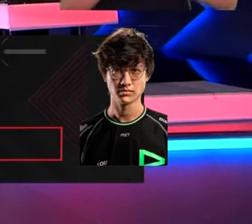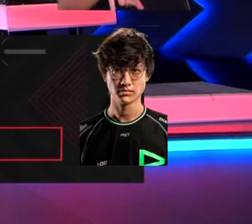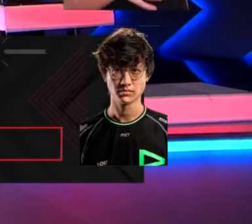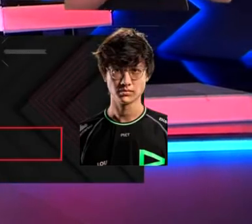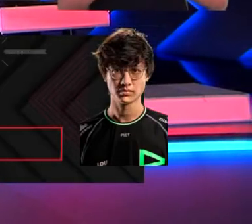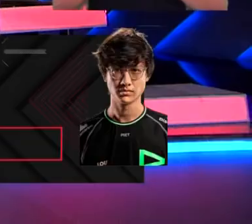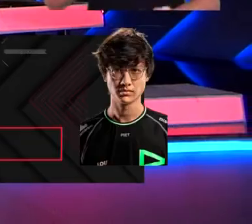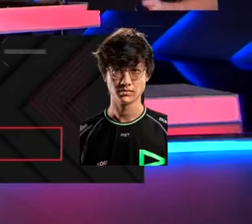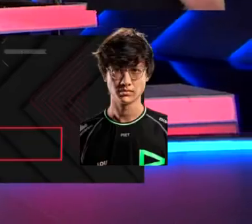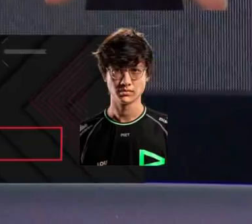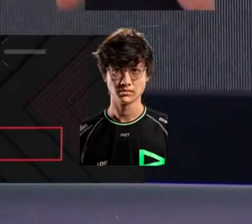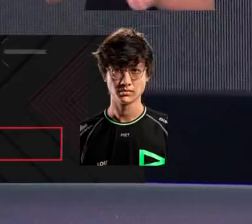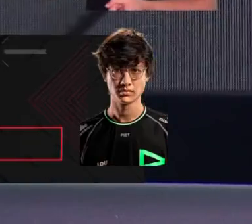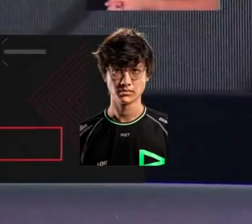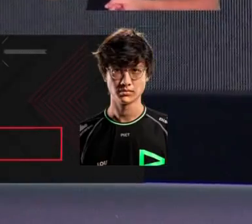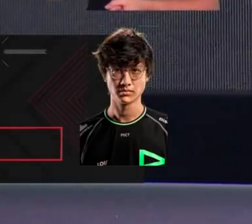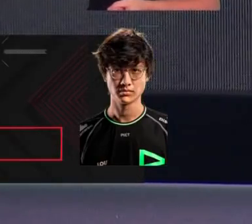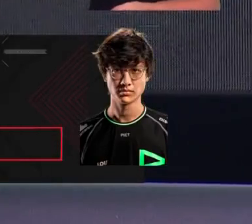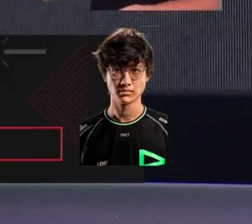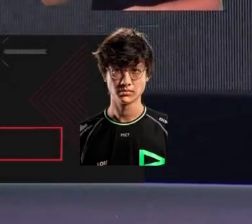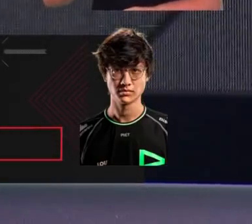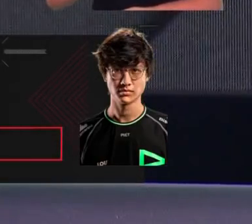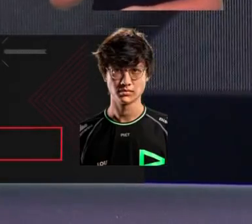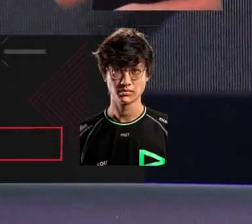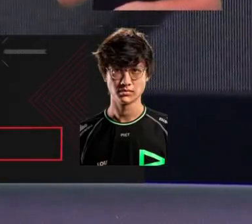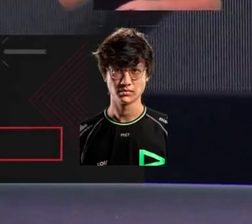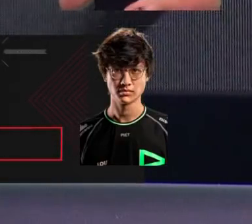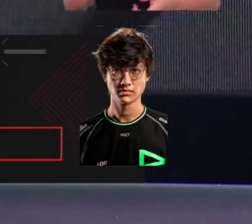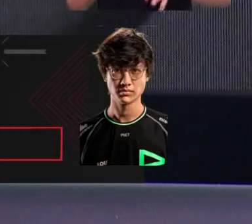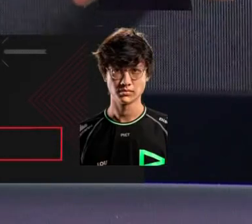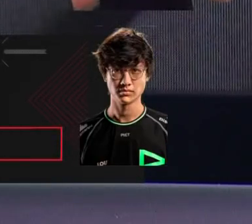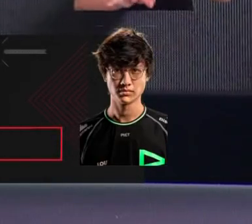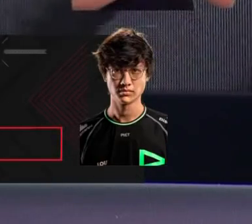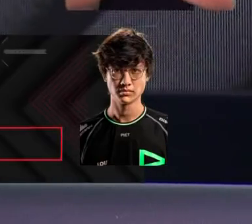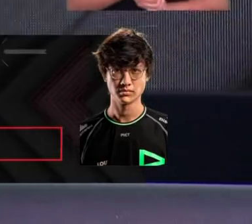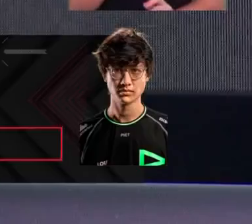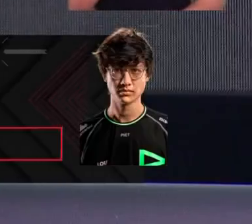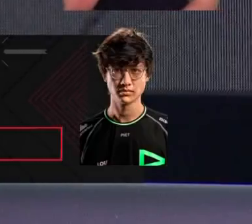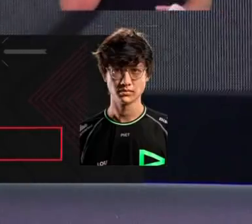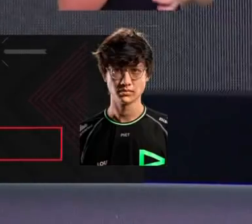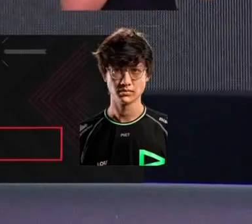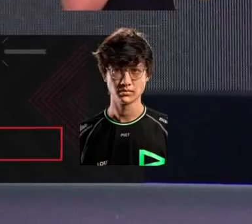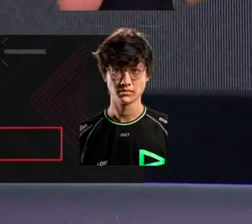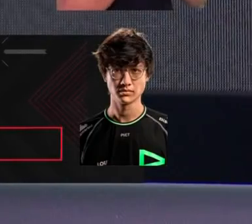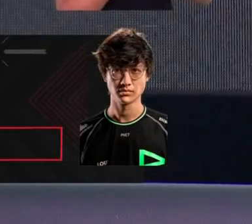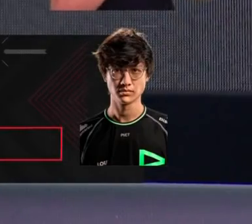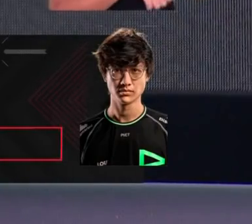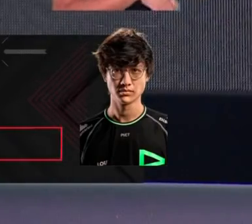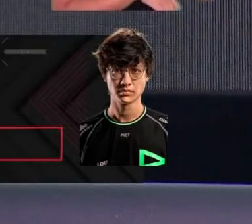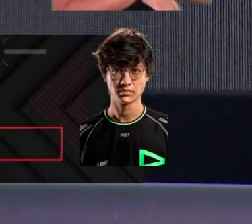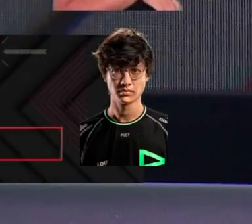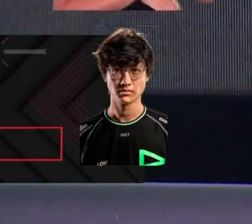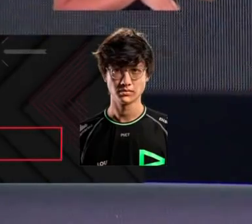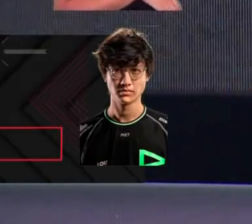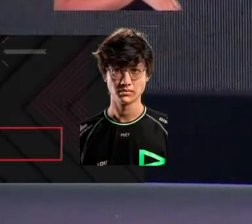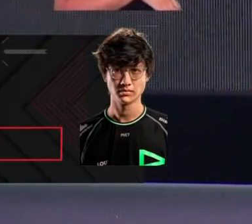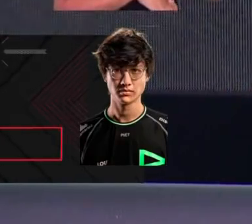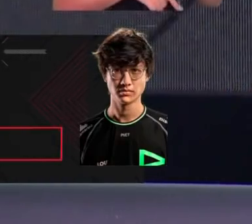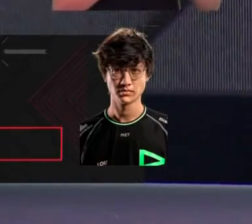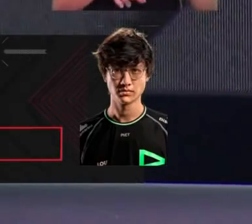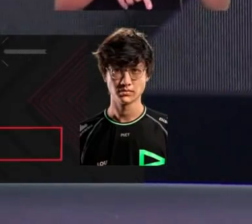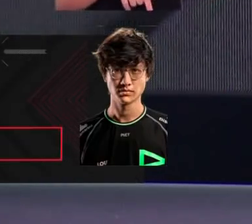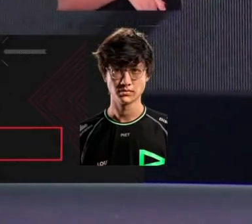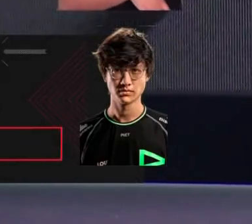mais vantajoso só que assim eu sinto que os jogadores de Gwen aqui no Brasil são muito melhores sendo top players do que os Junglers eu acho que os Junglers não se